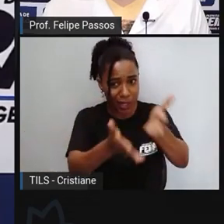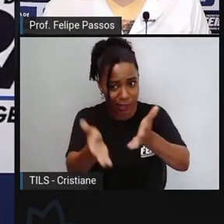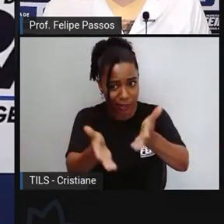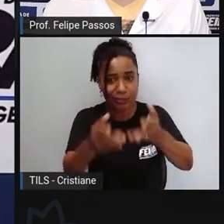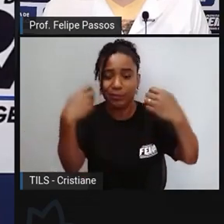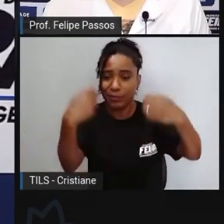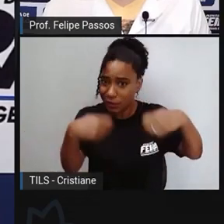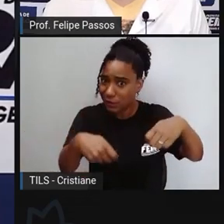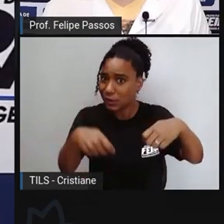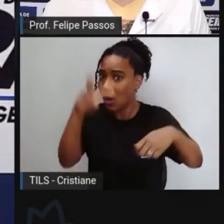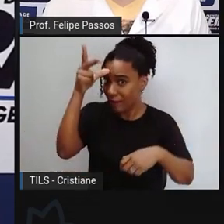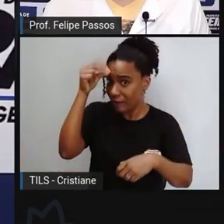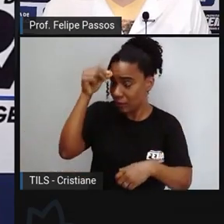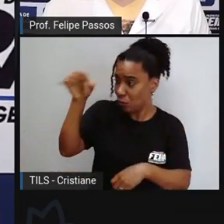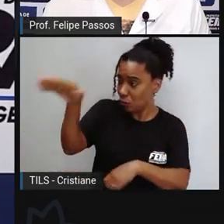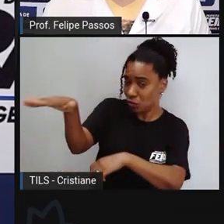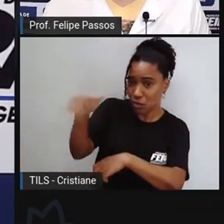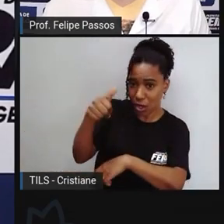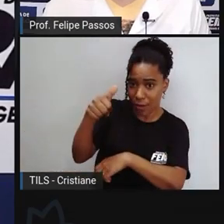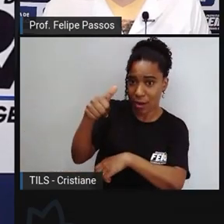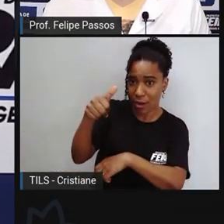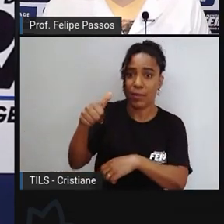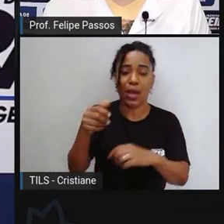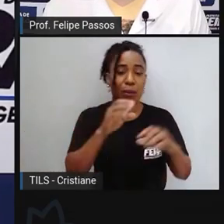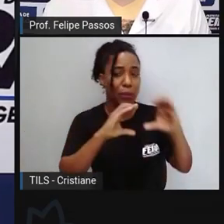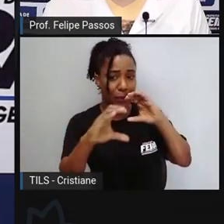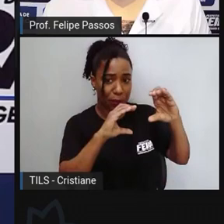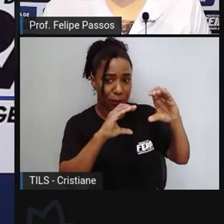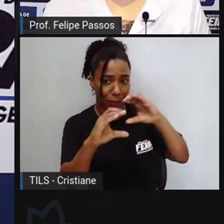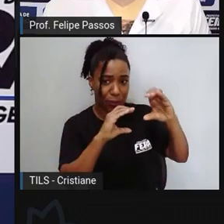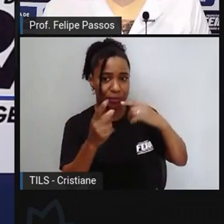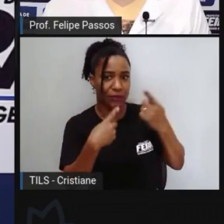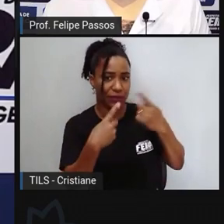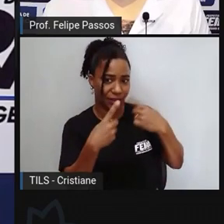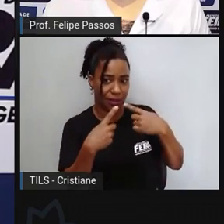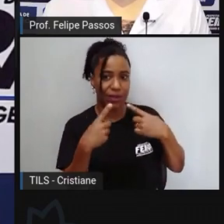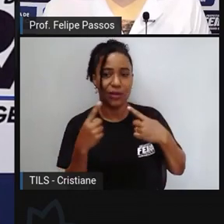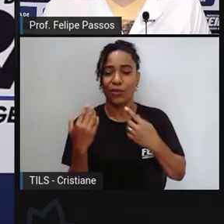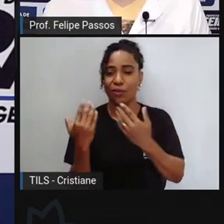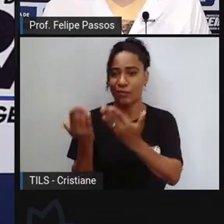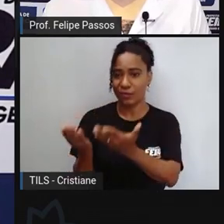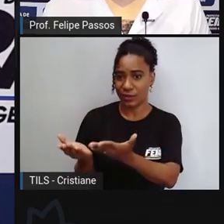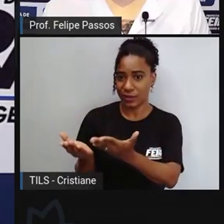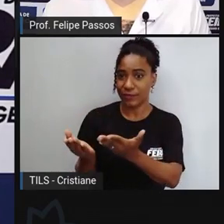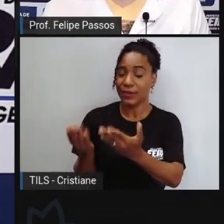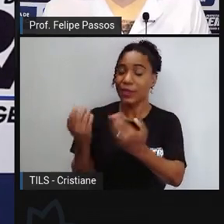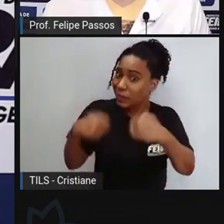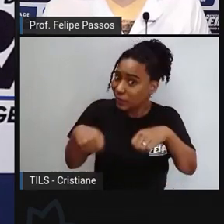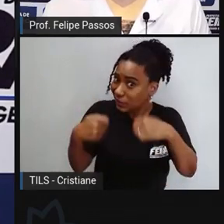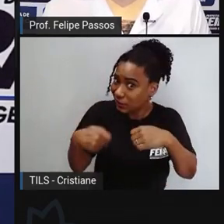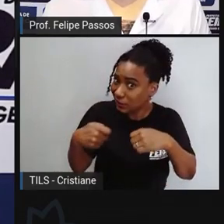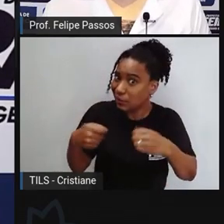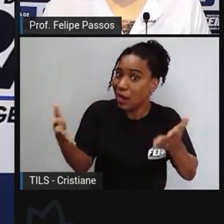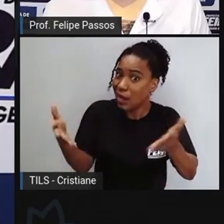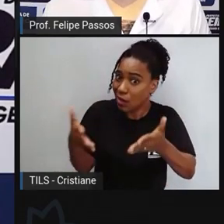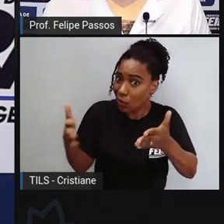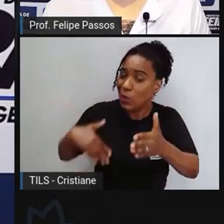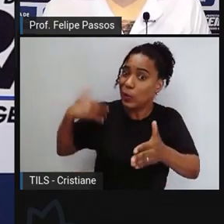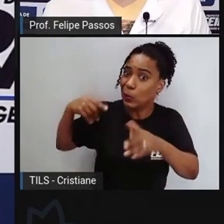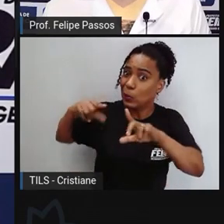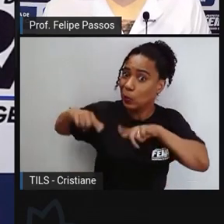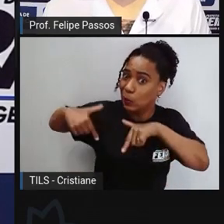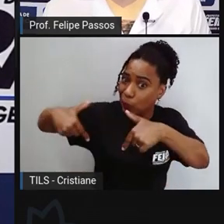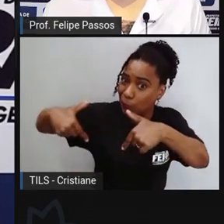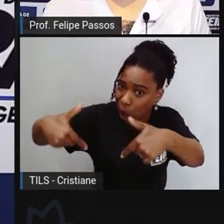e precisamos ter um departamento voltado